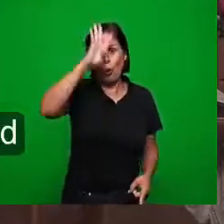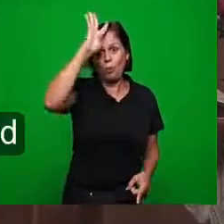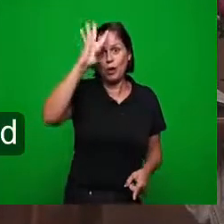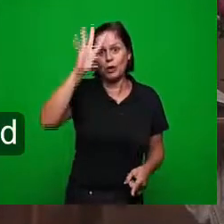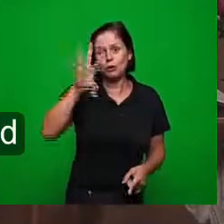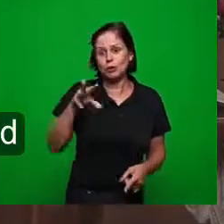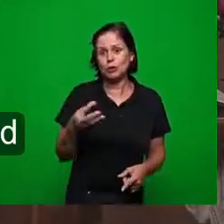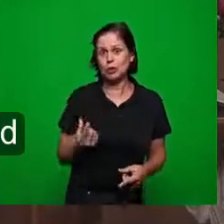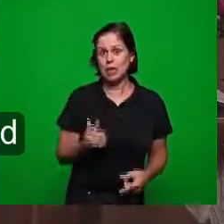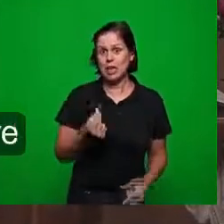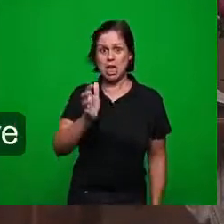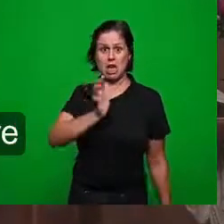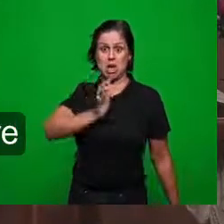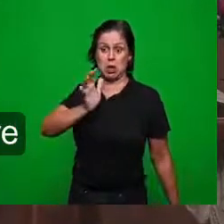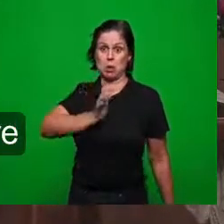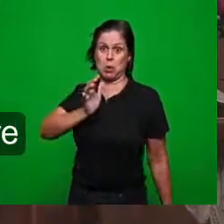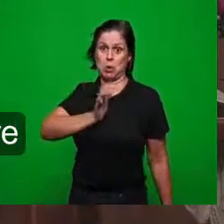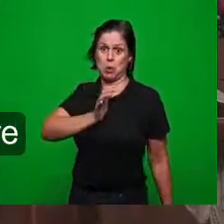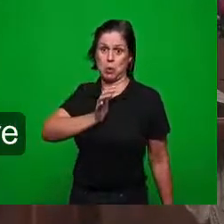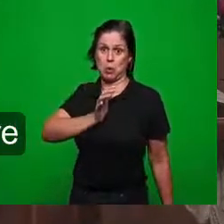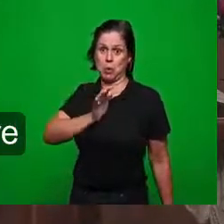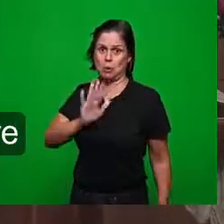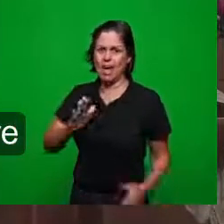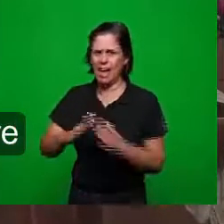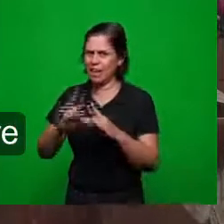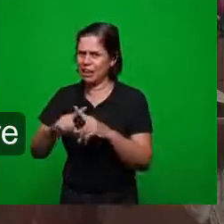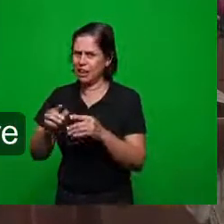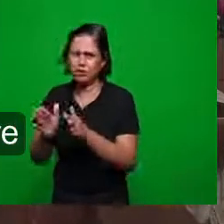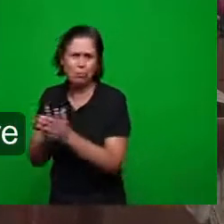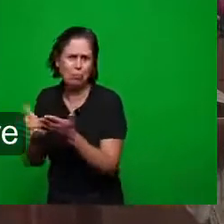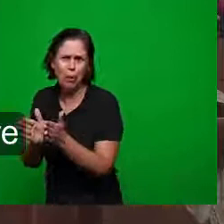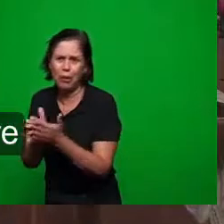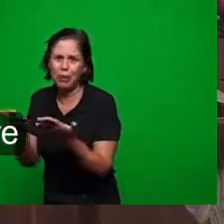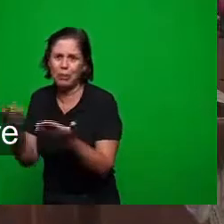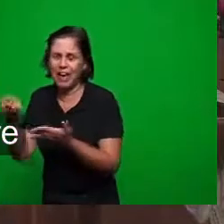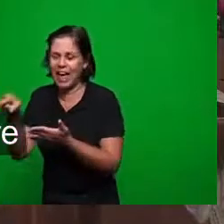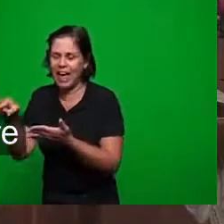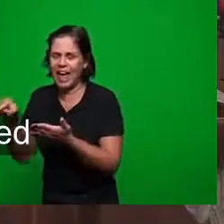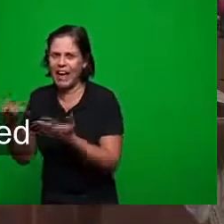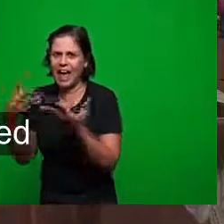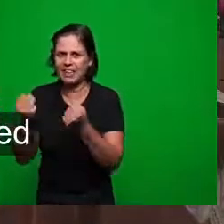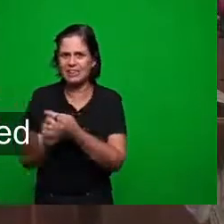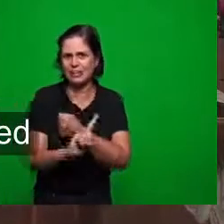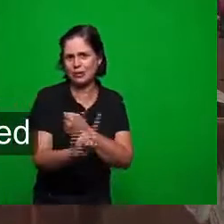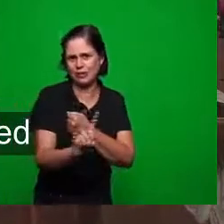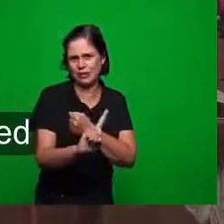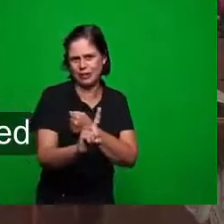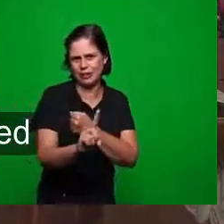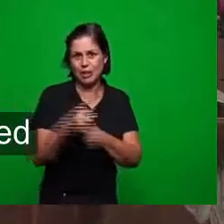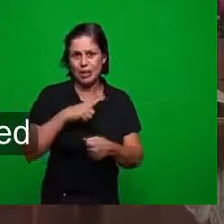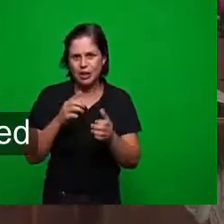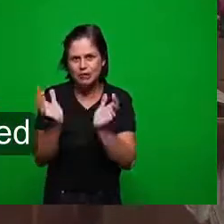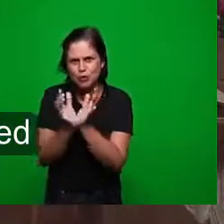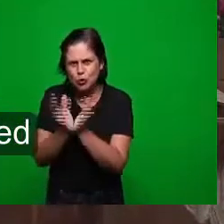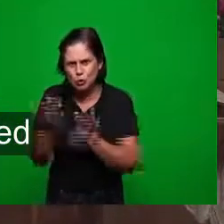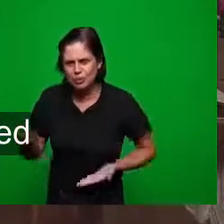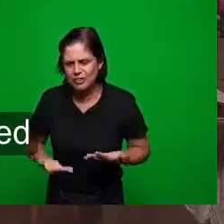associasse ao Império Romano e houve isso em muitos casos mas havia aqueles que não